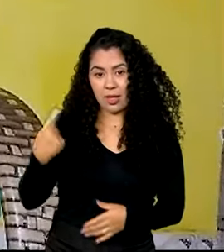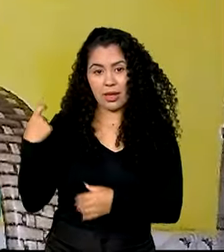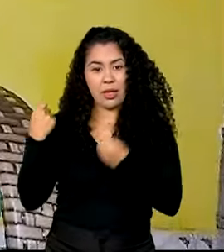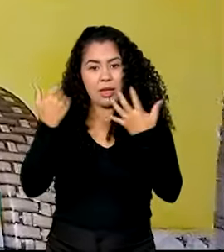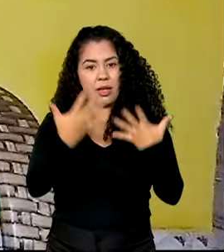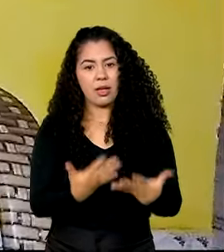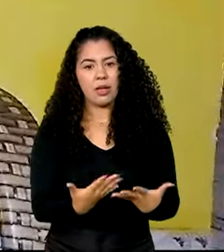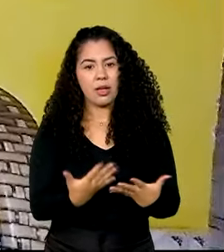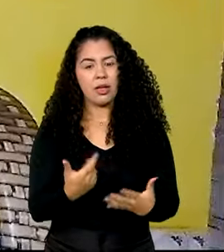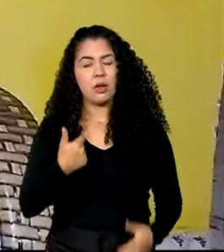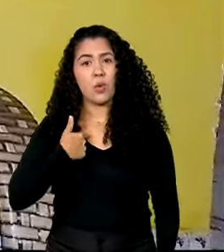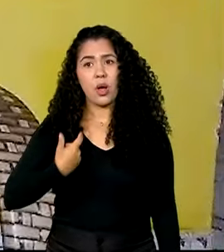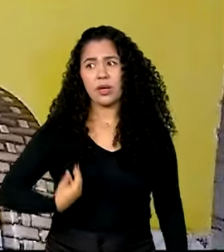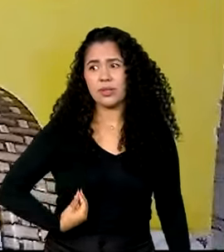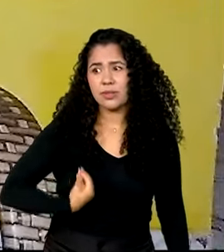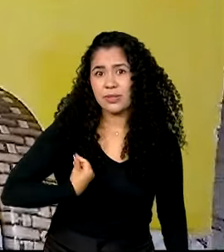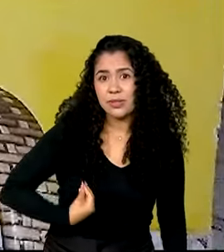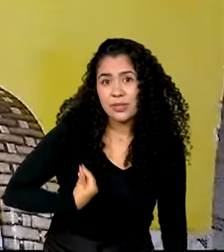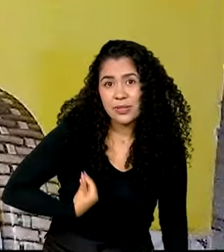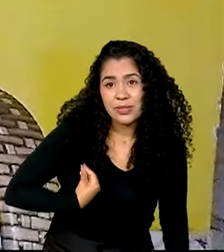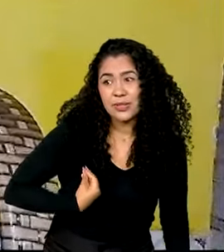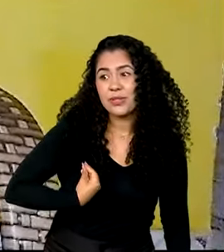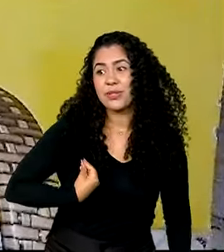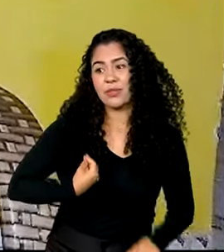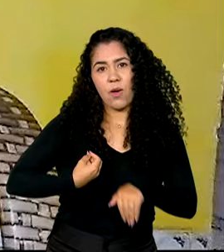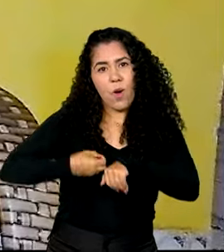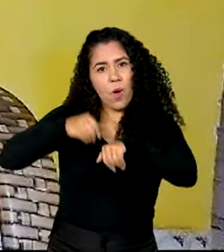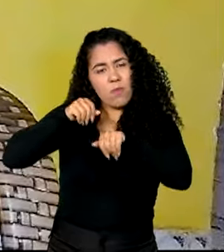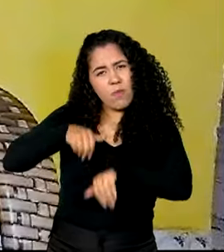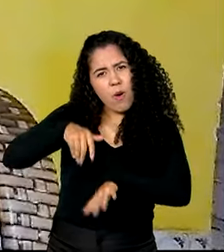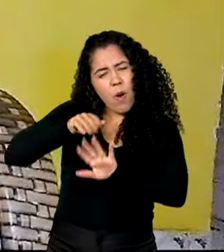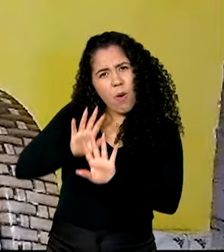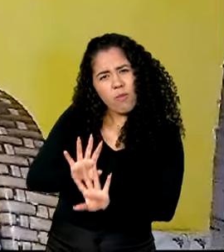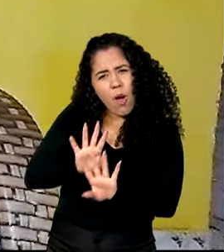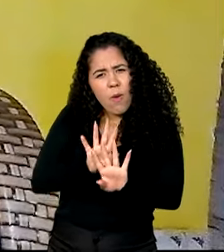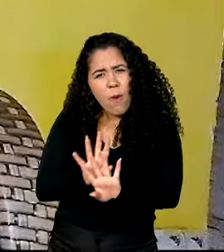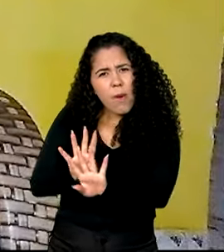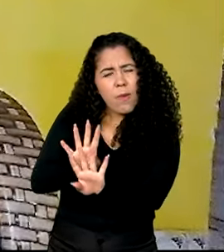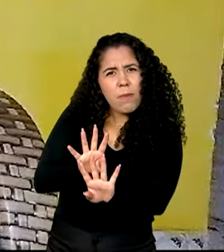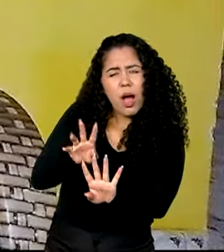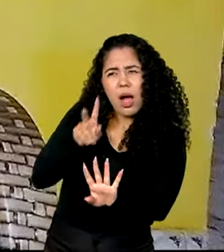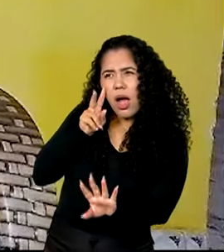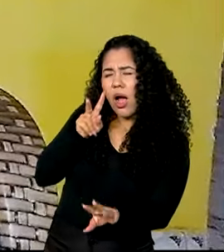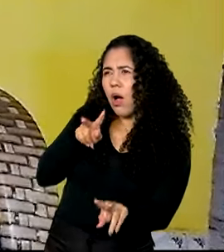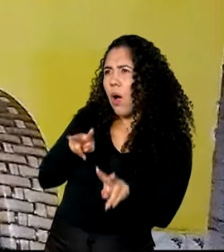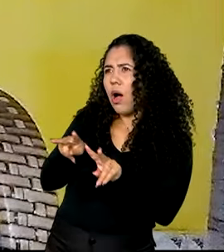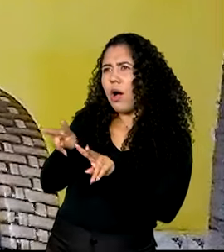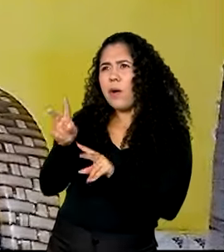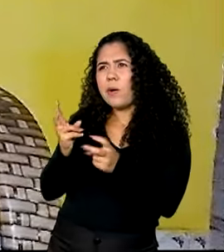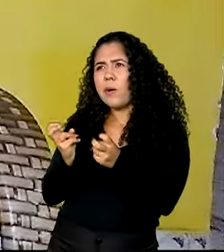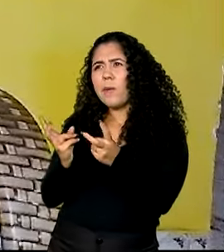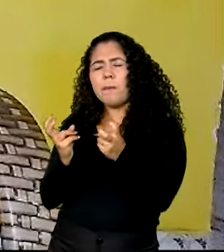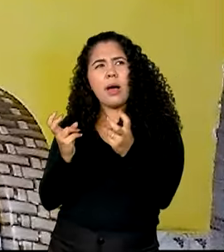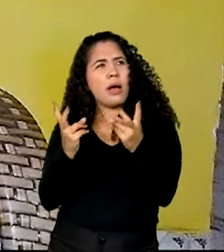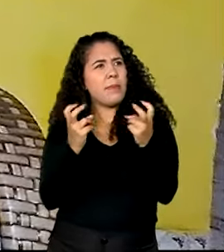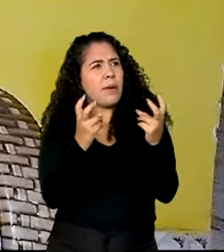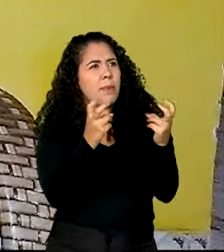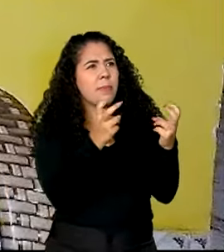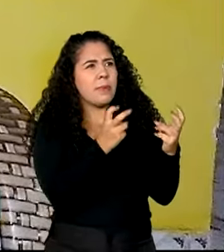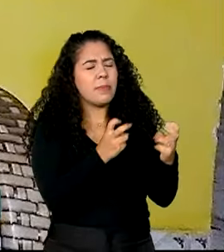na procissão, olhando tantas pessoas, pagando suas